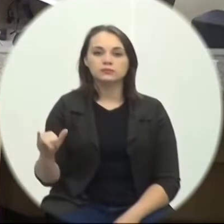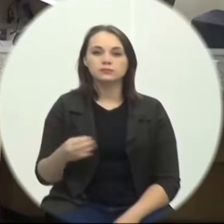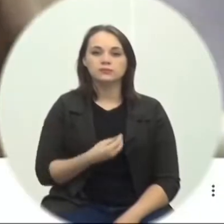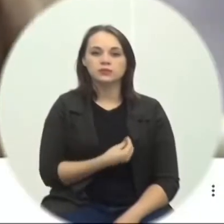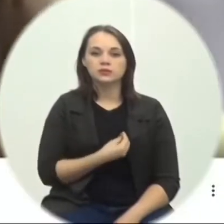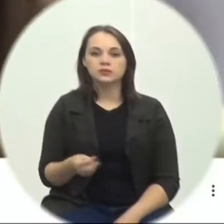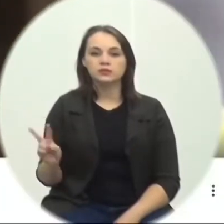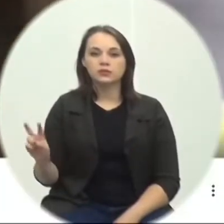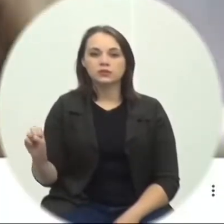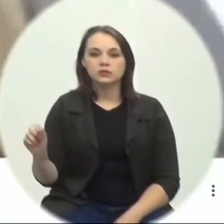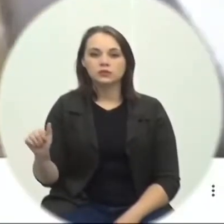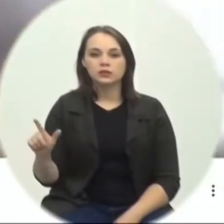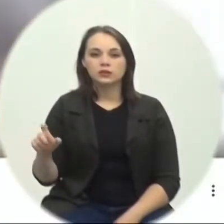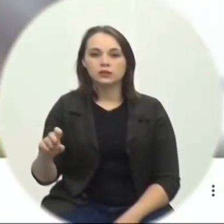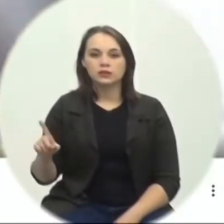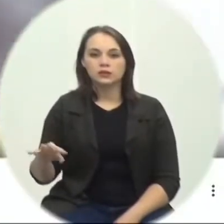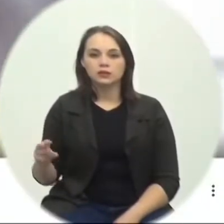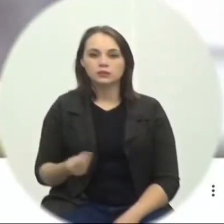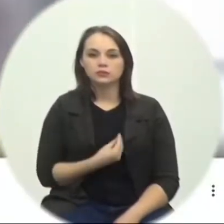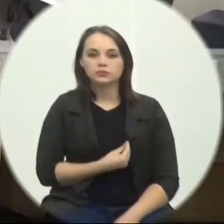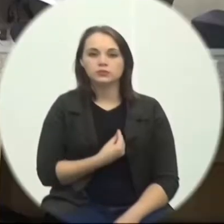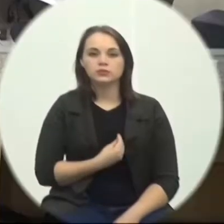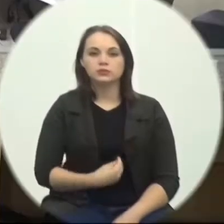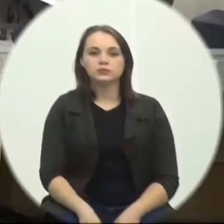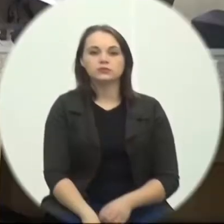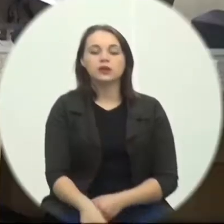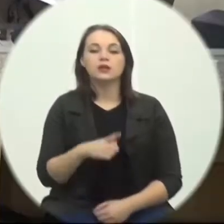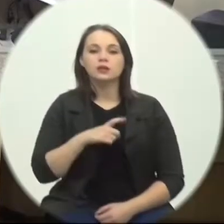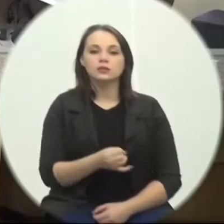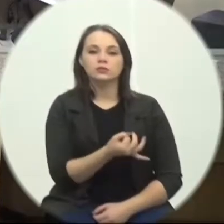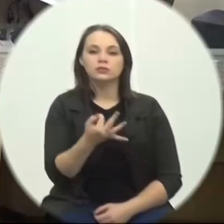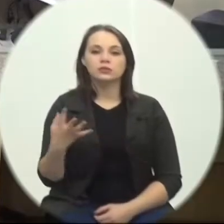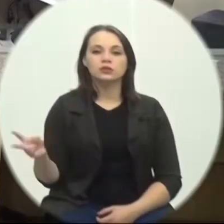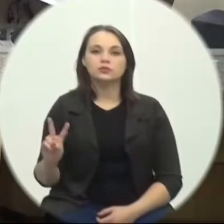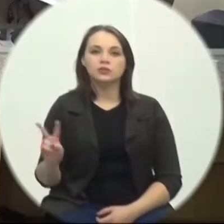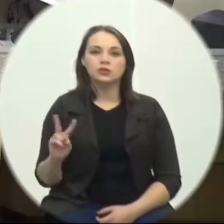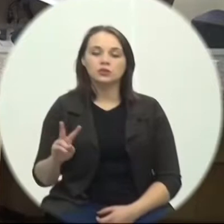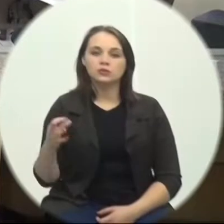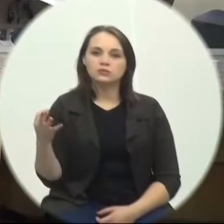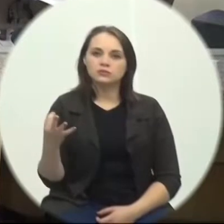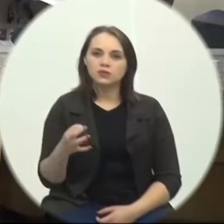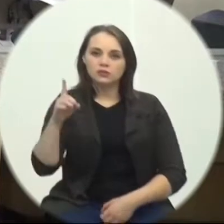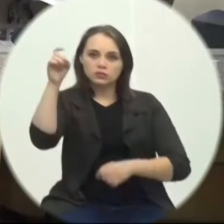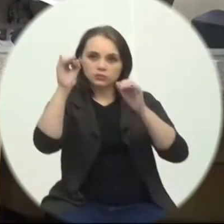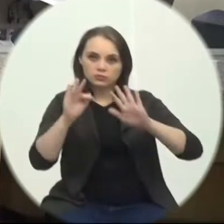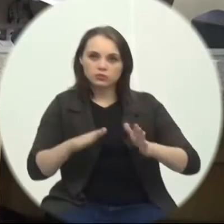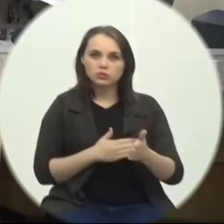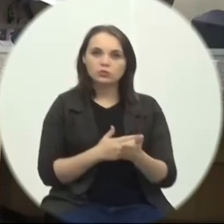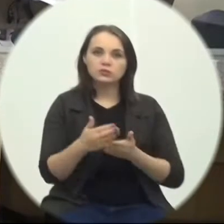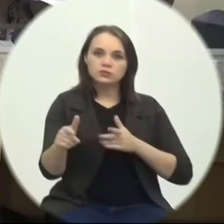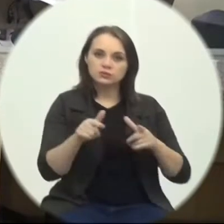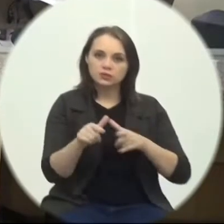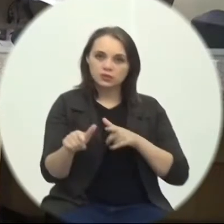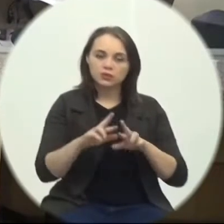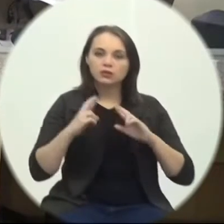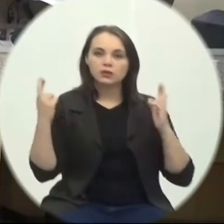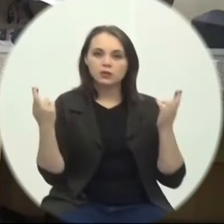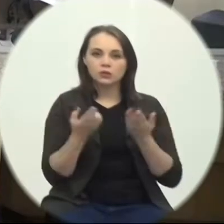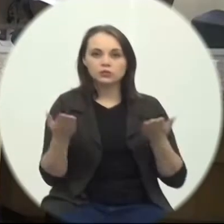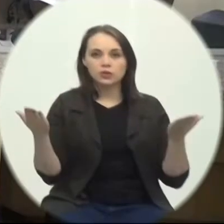Presente, vereador Celésio Lima. Presente. Havendo o quórum regimental sobre a proteção de Deus, iniciamos os trabalhos da presente sessão.